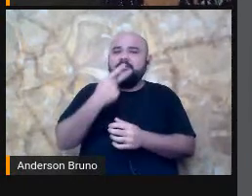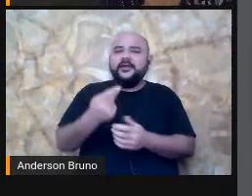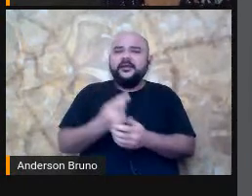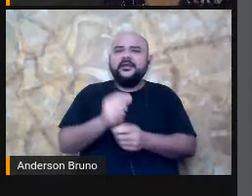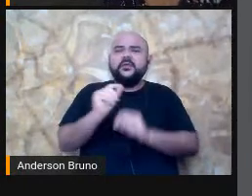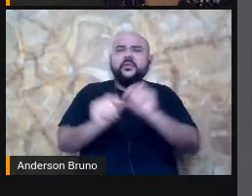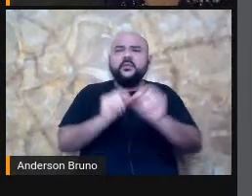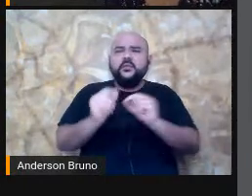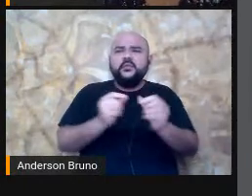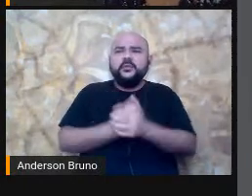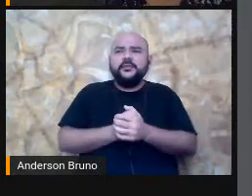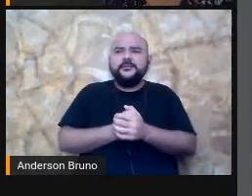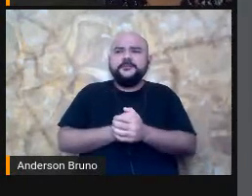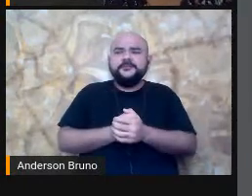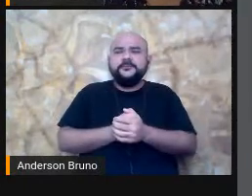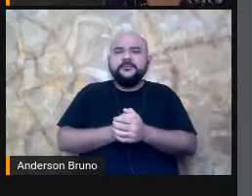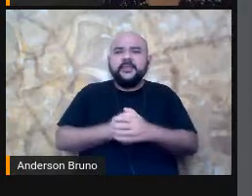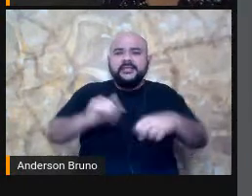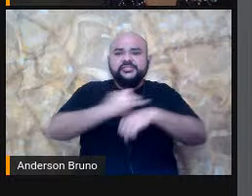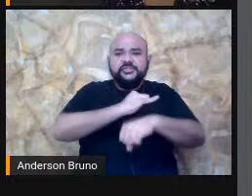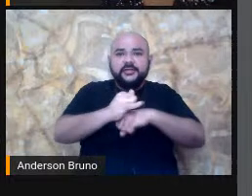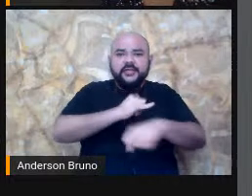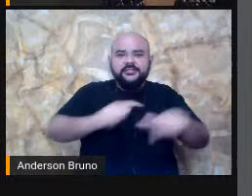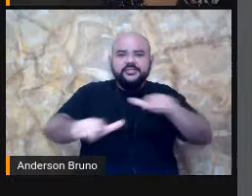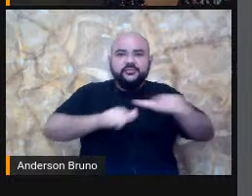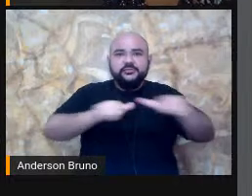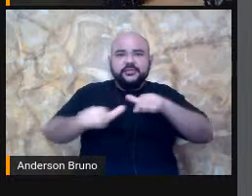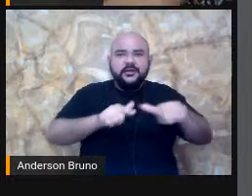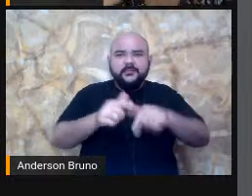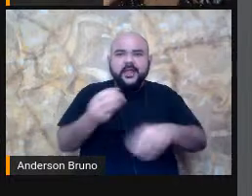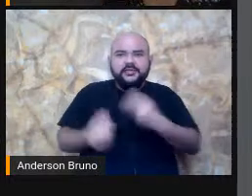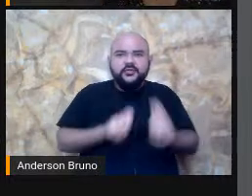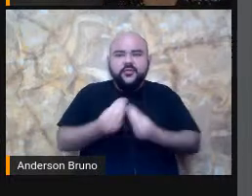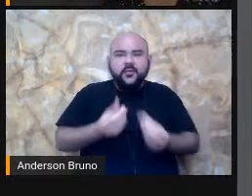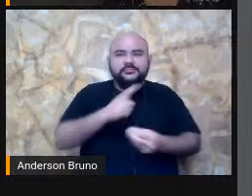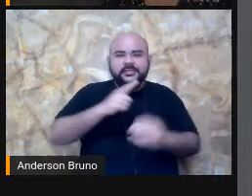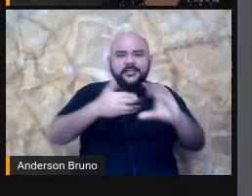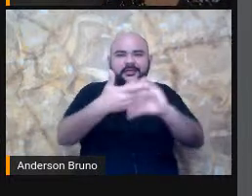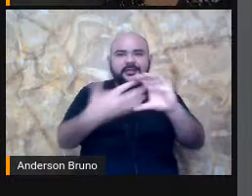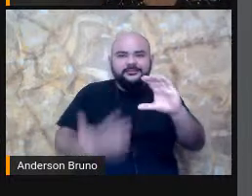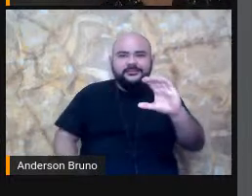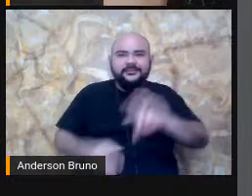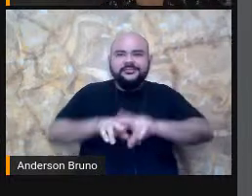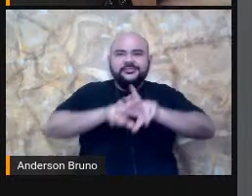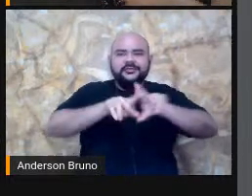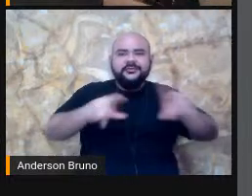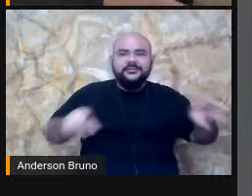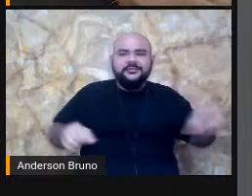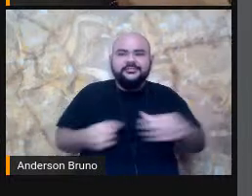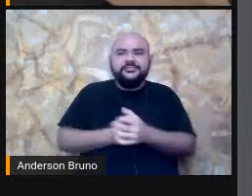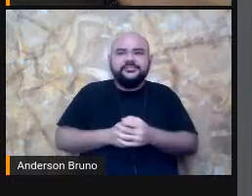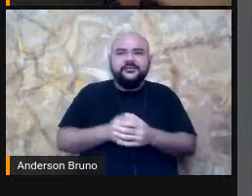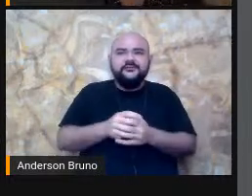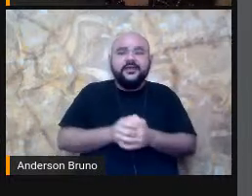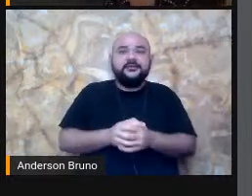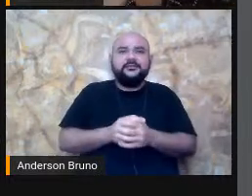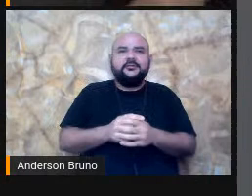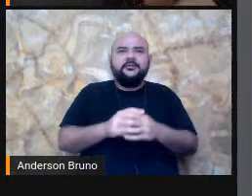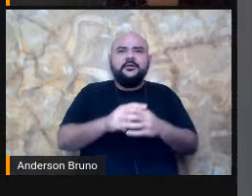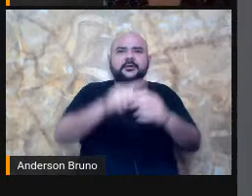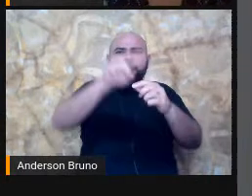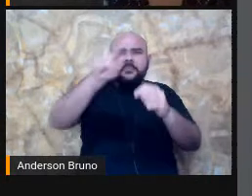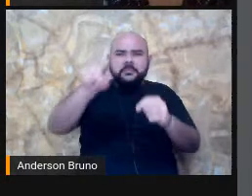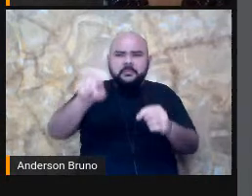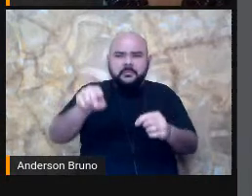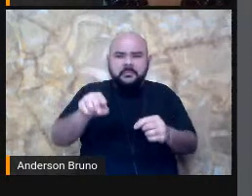Do trabalho Funcionar Mas Que independente De ser Um aluno Da educação